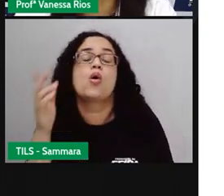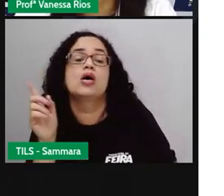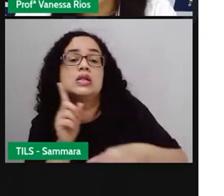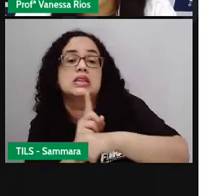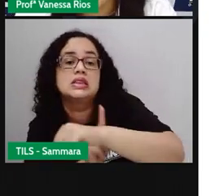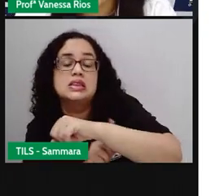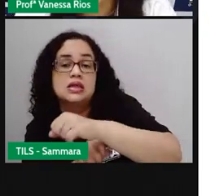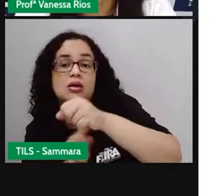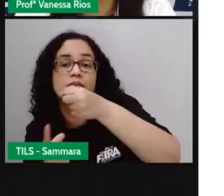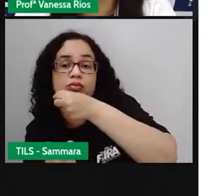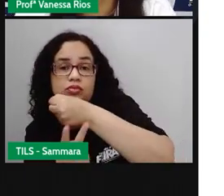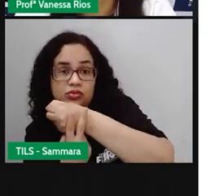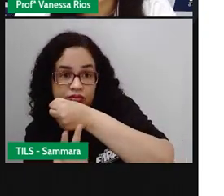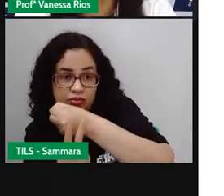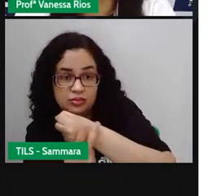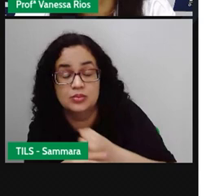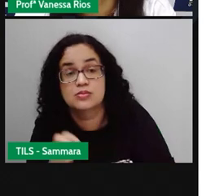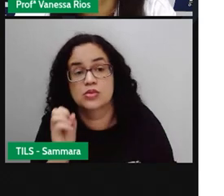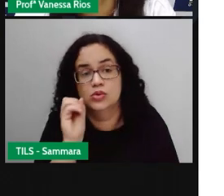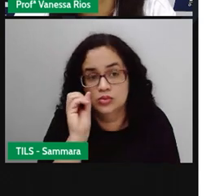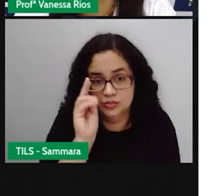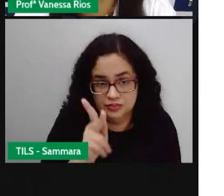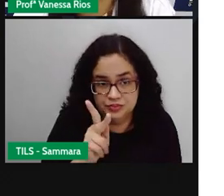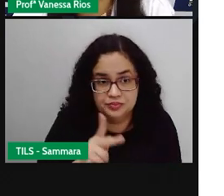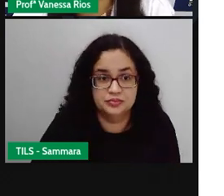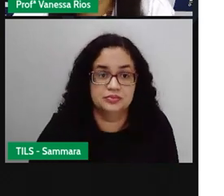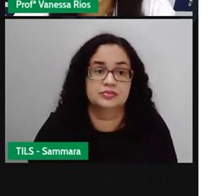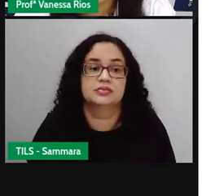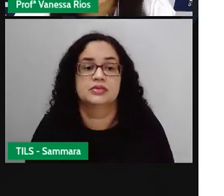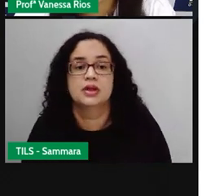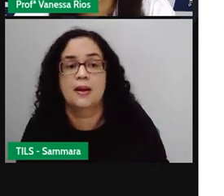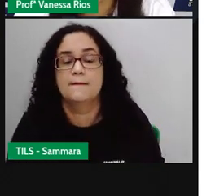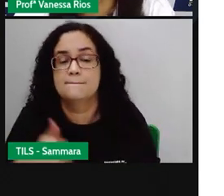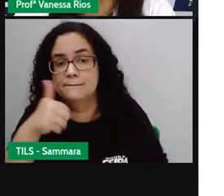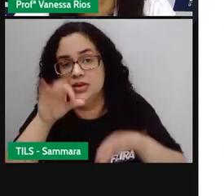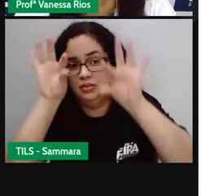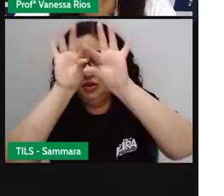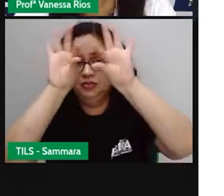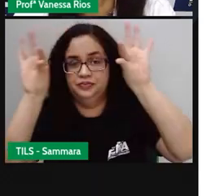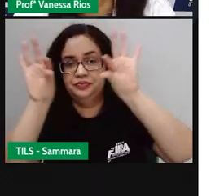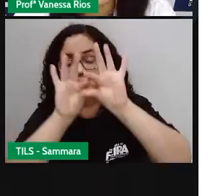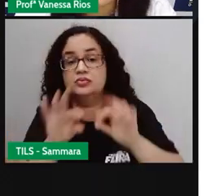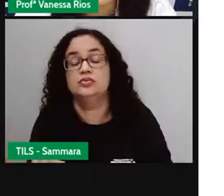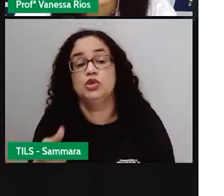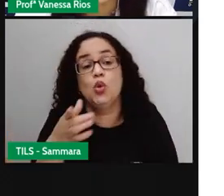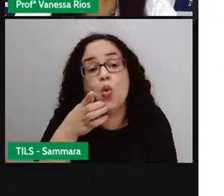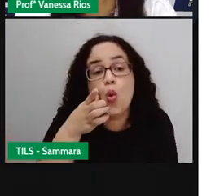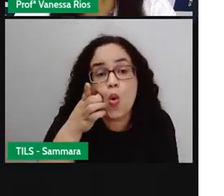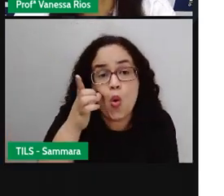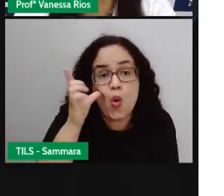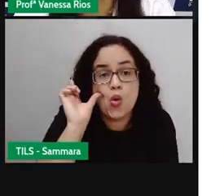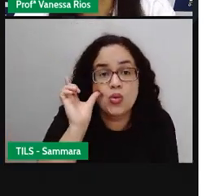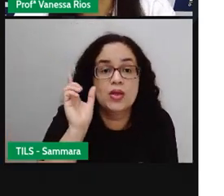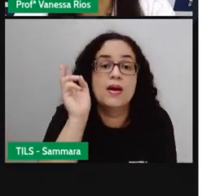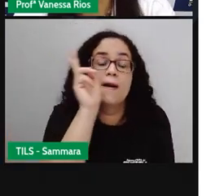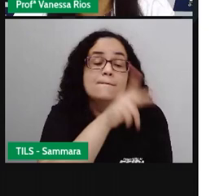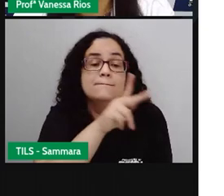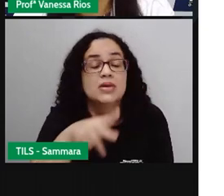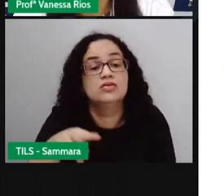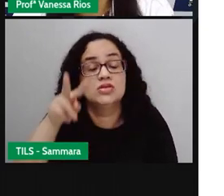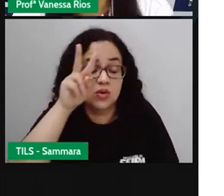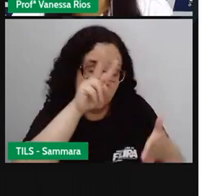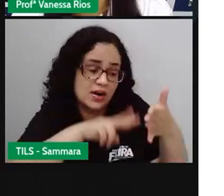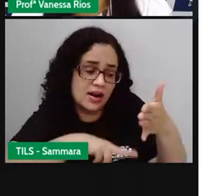tempo em que esse verbo apareceu, certo? vamos aí para a primeira frase, ó, ontem a professora